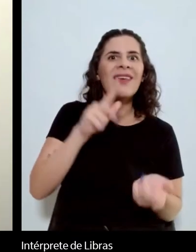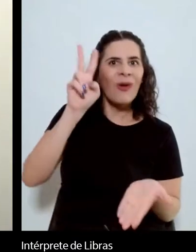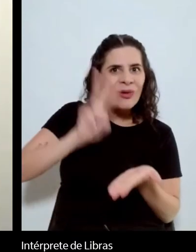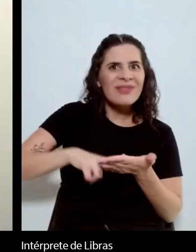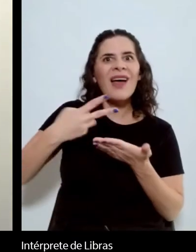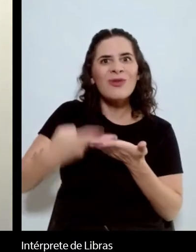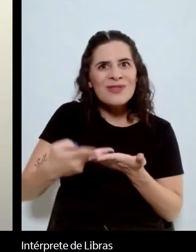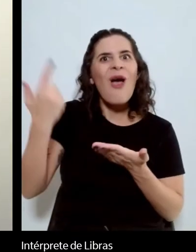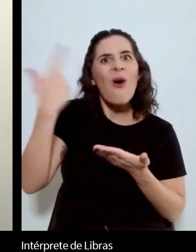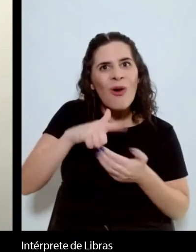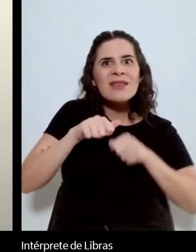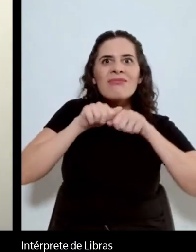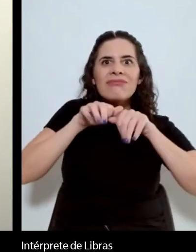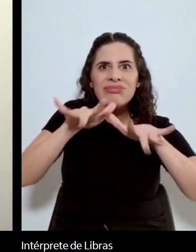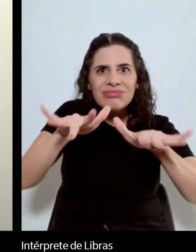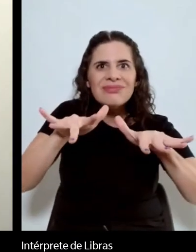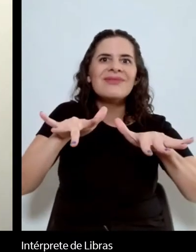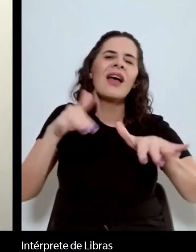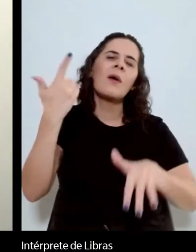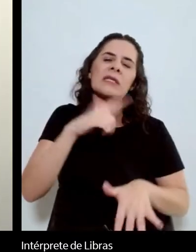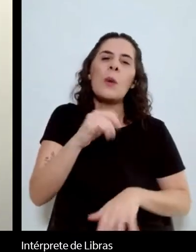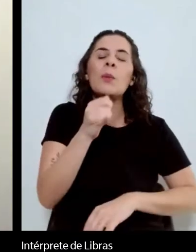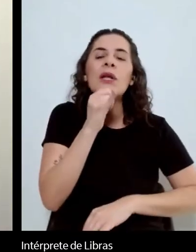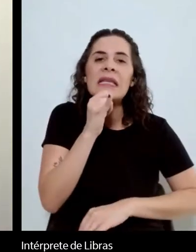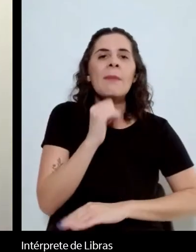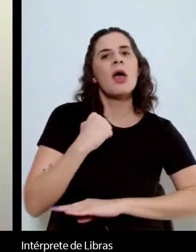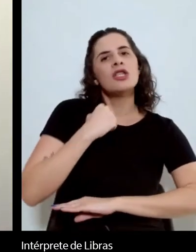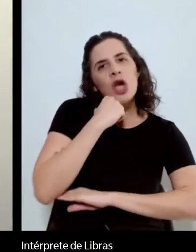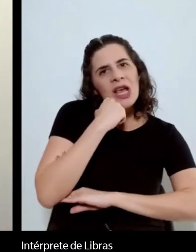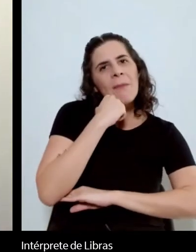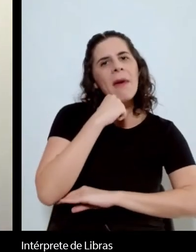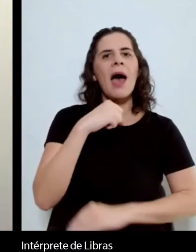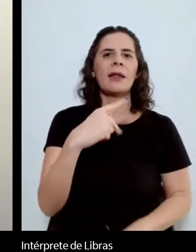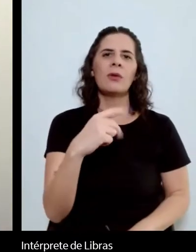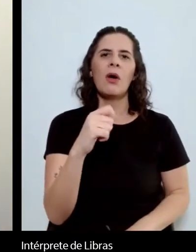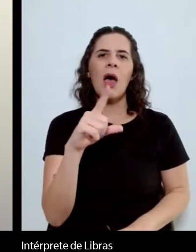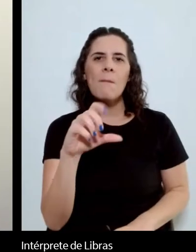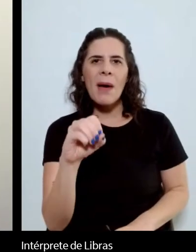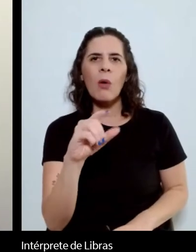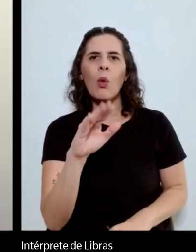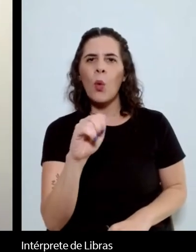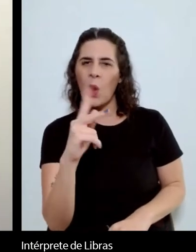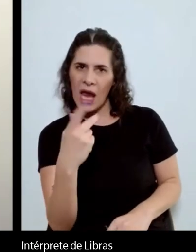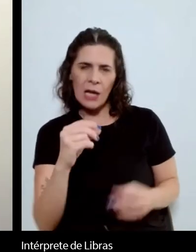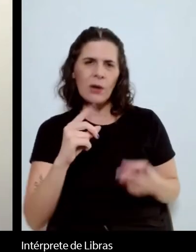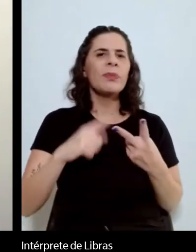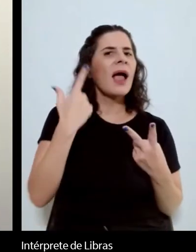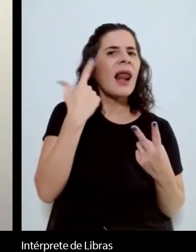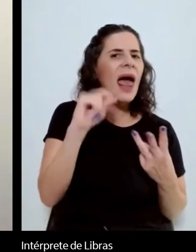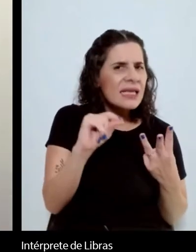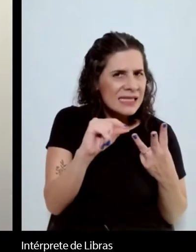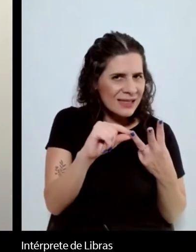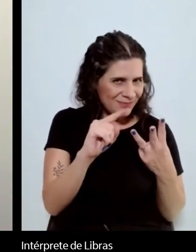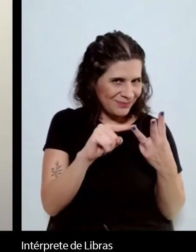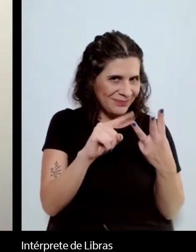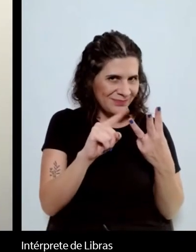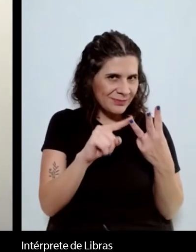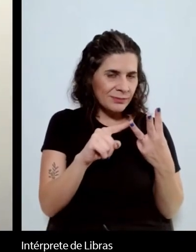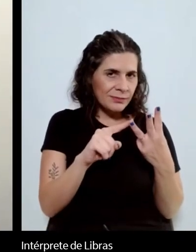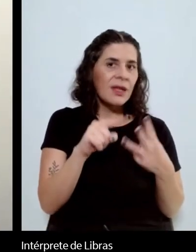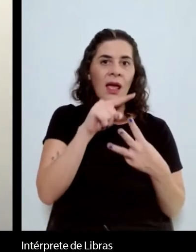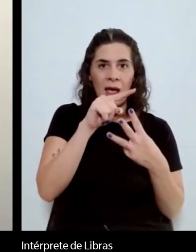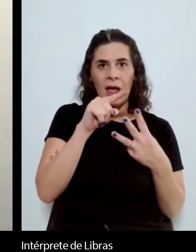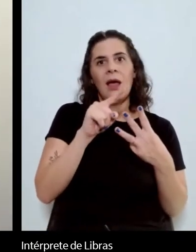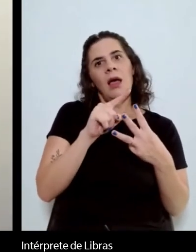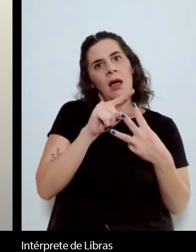mercado de tradução. O Jorge Amado, Paulo Coelho, Clarice Spector mais recentemente. E Jorge Amado e Paulo